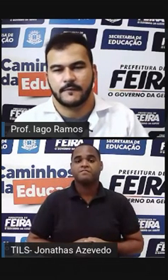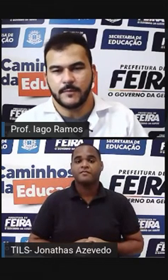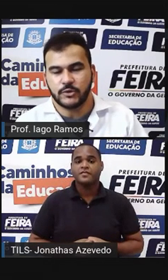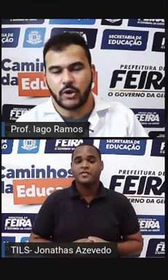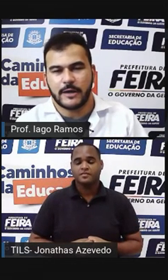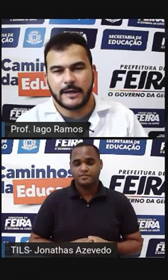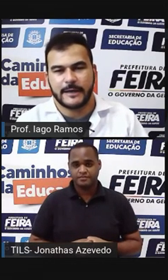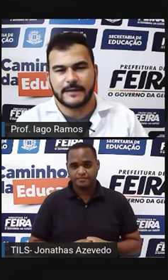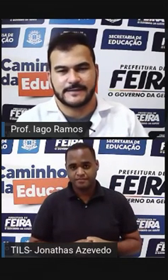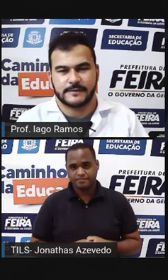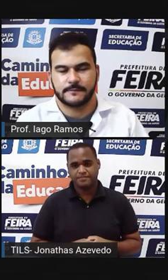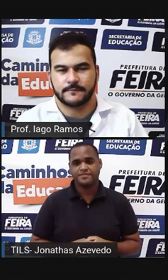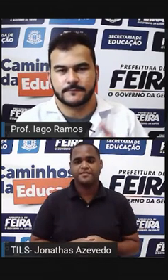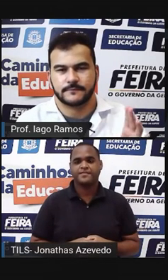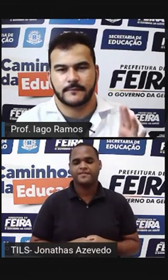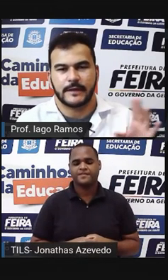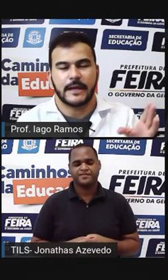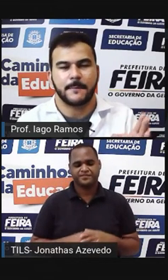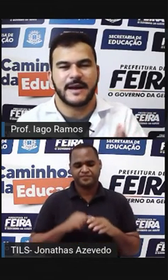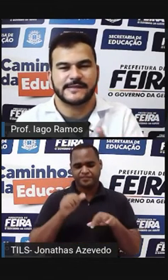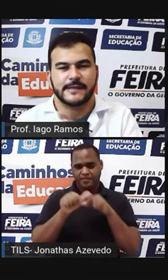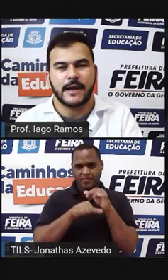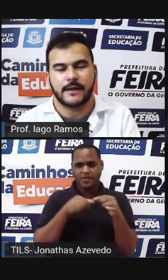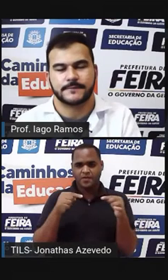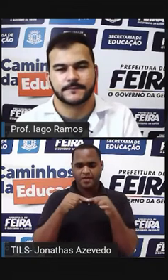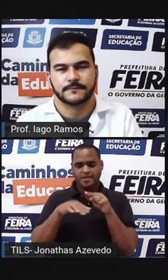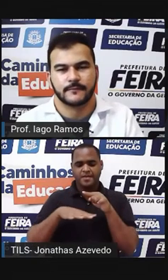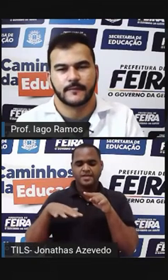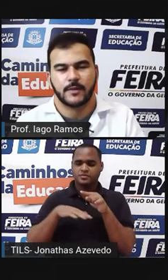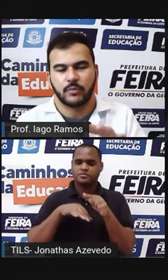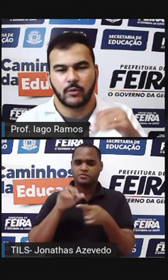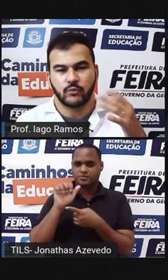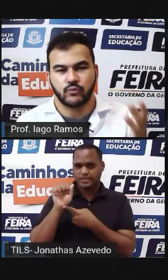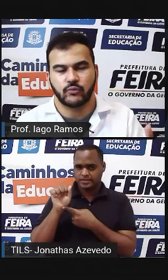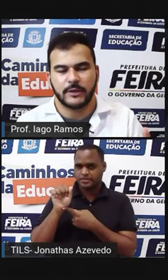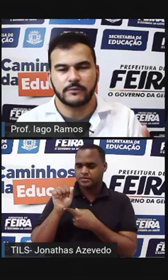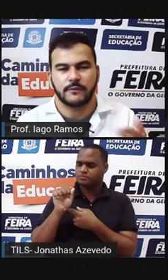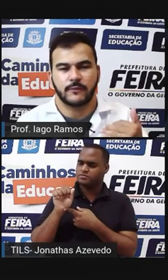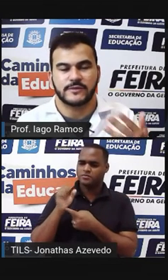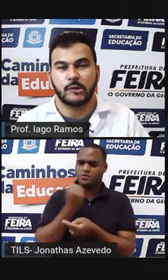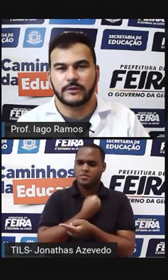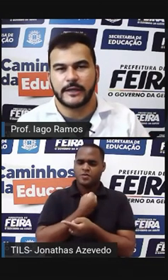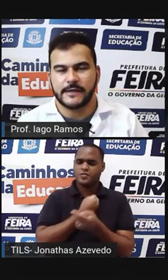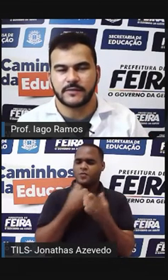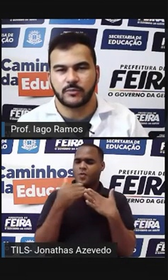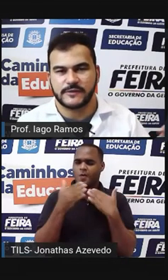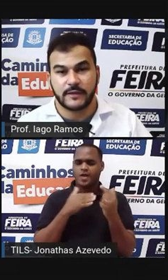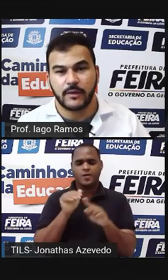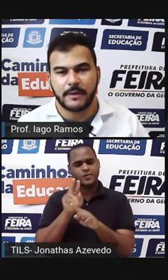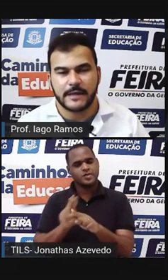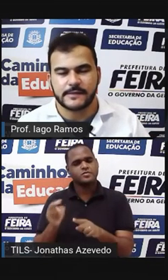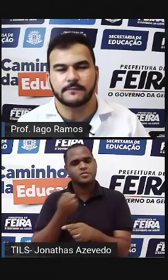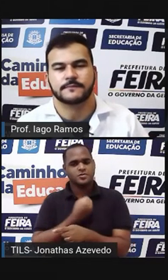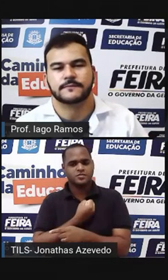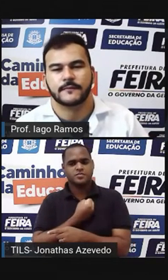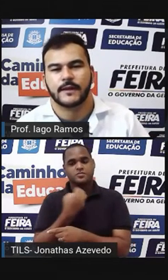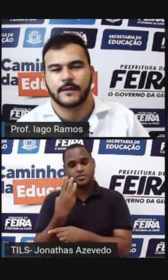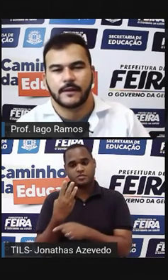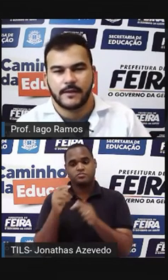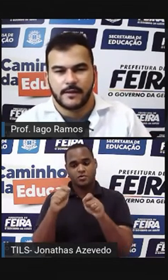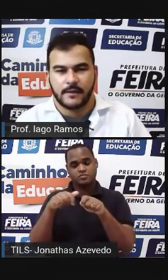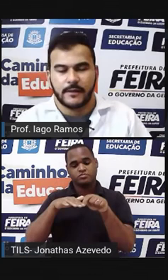Vamos trocar aquelas Aquela base A Por algum número Eu vou usar o 3 Como sendo a base